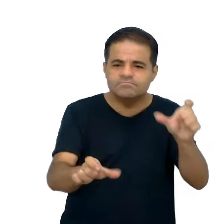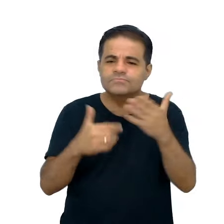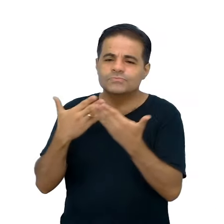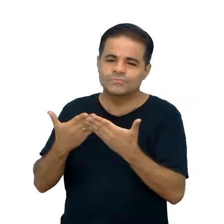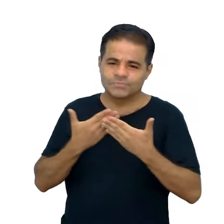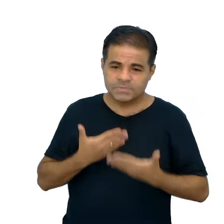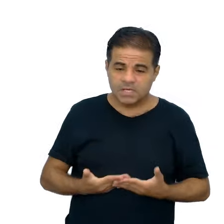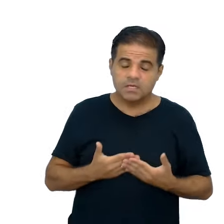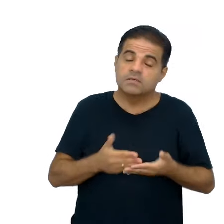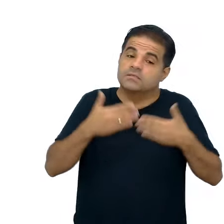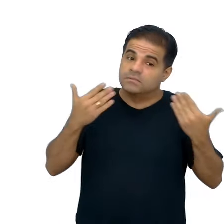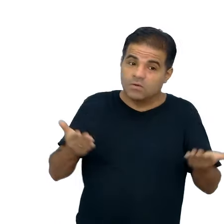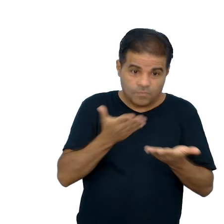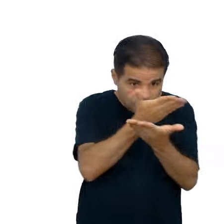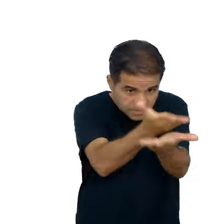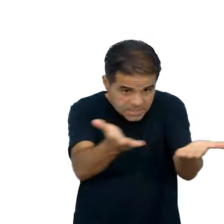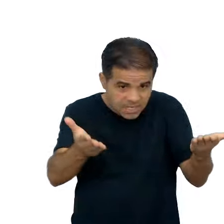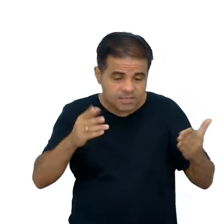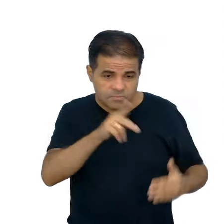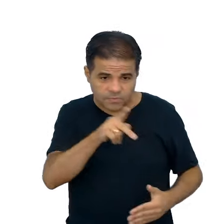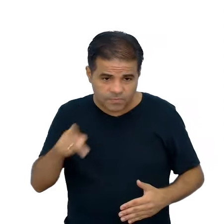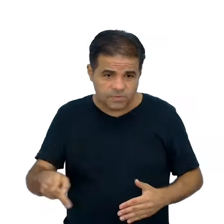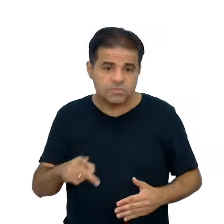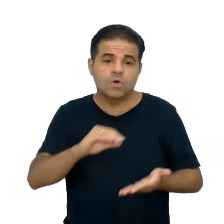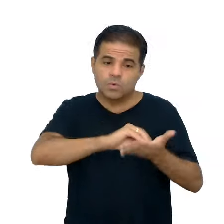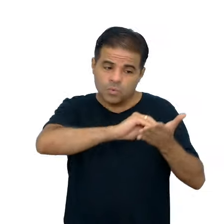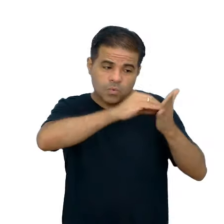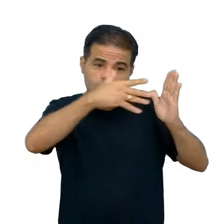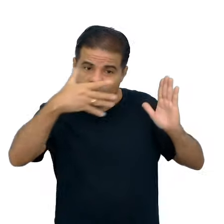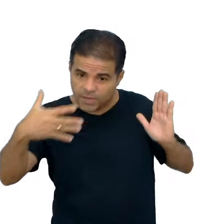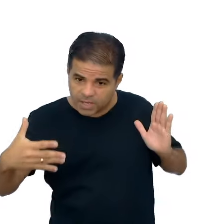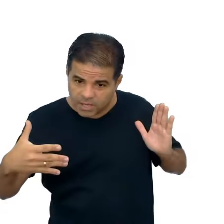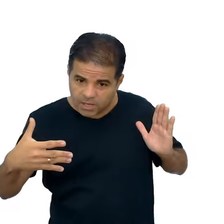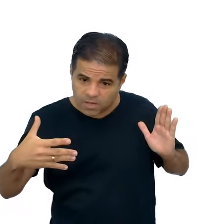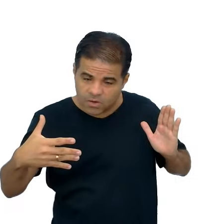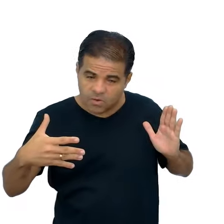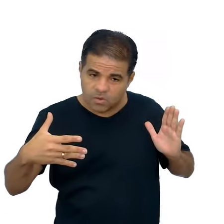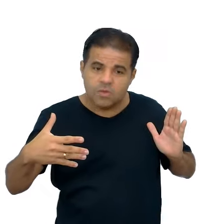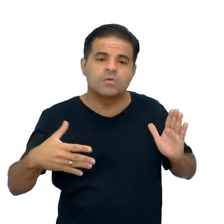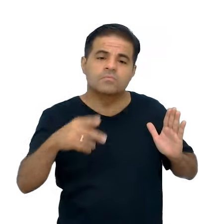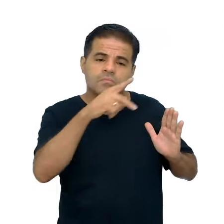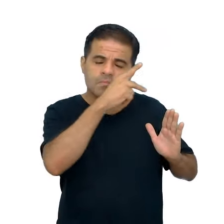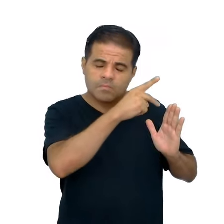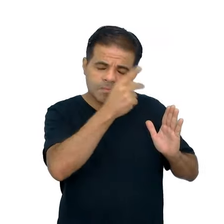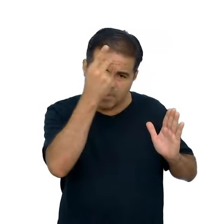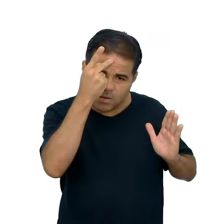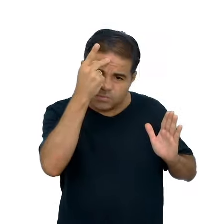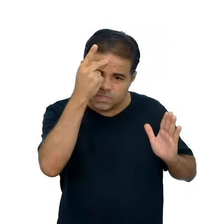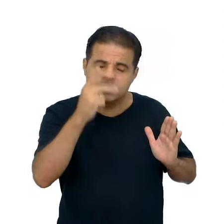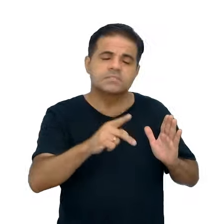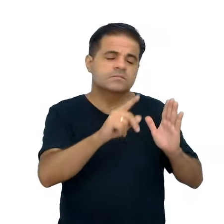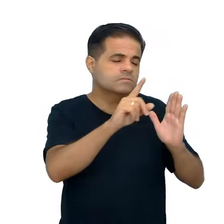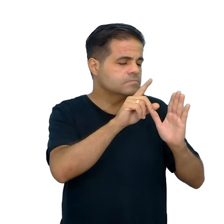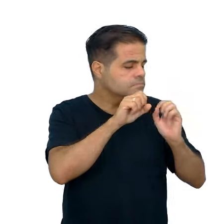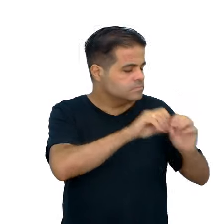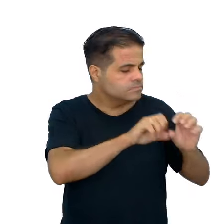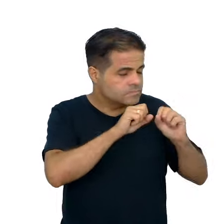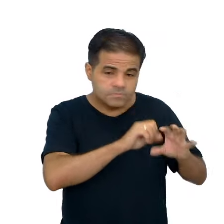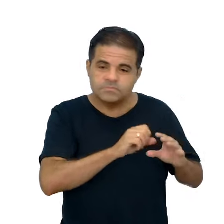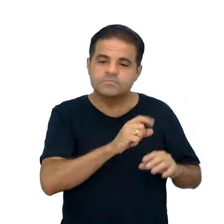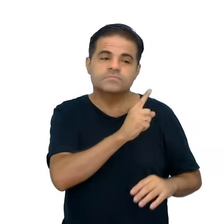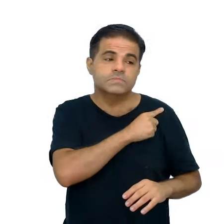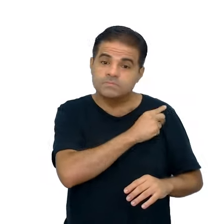professores do ensino médio, no currículum também, né, para o currículum paulista do ensino médio,